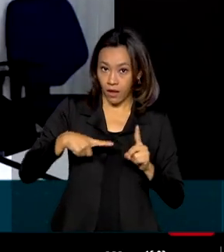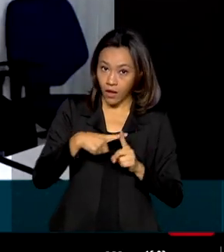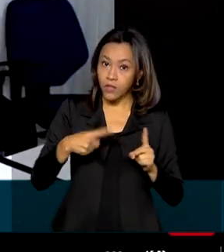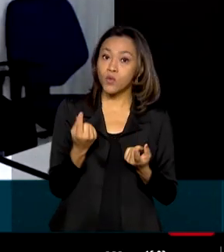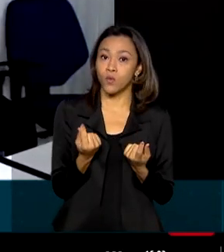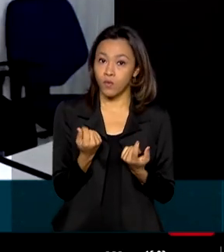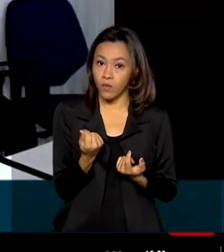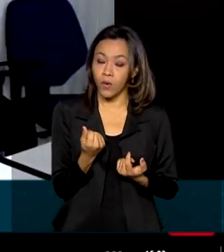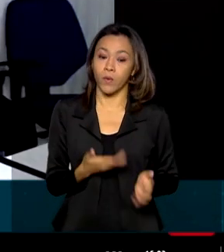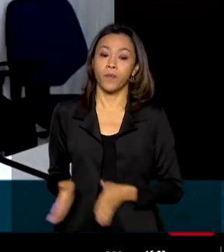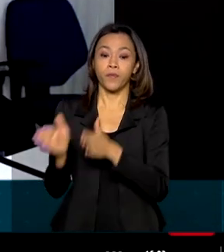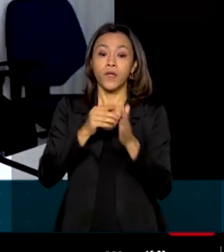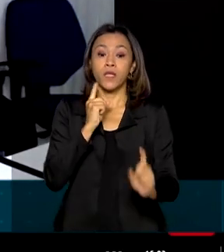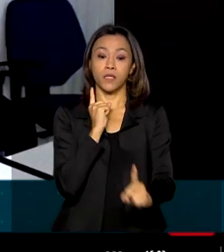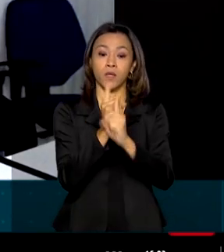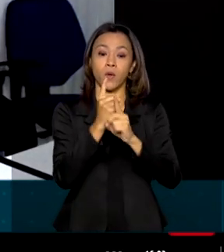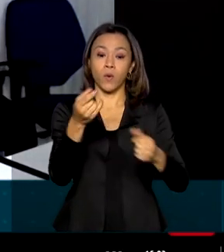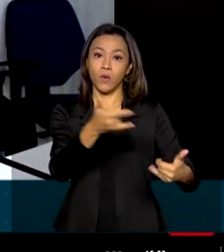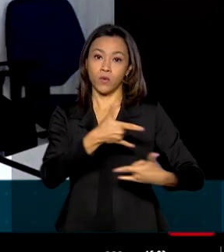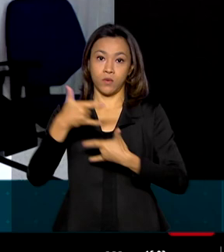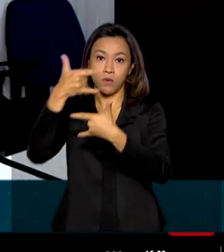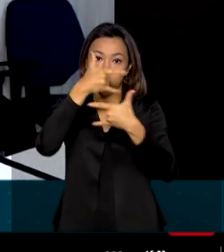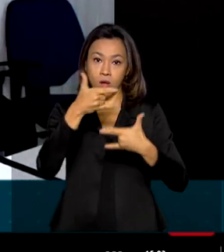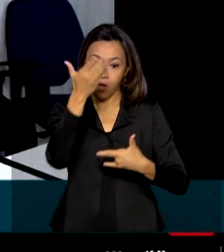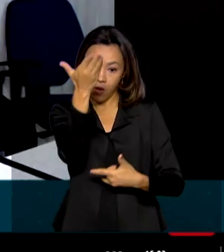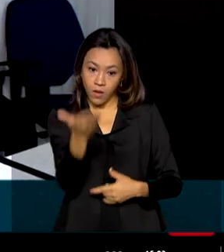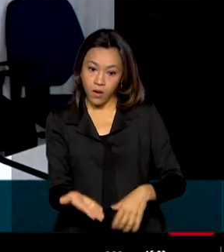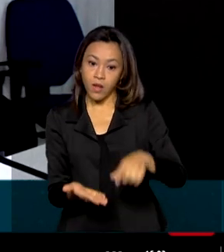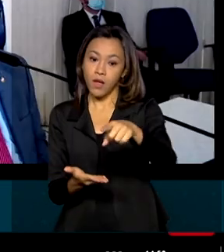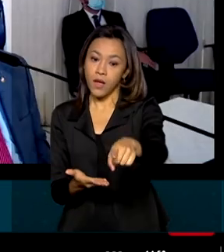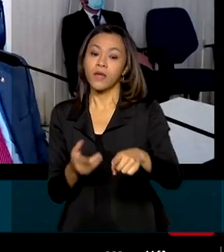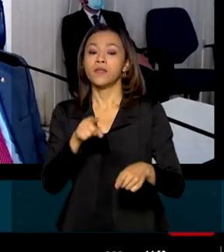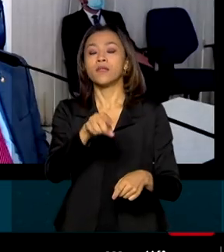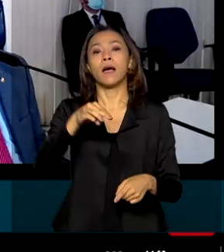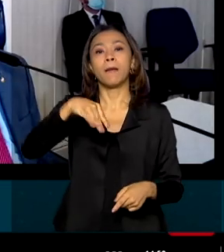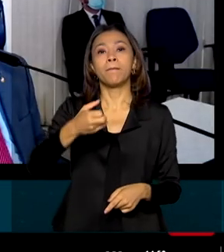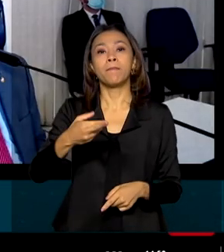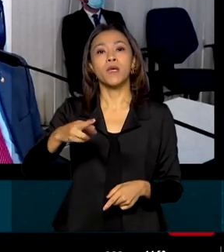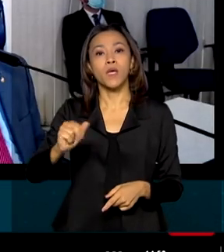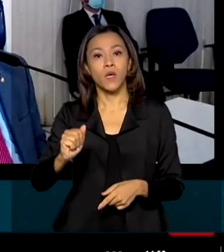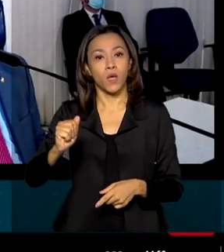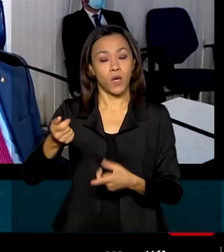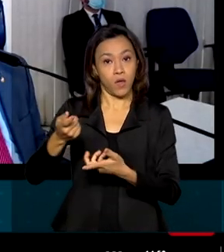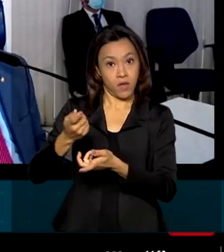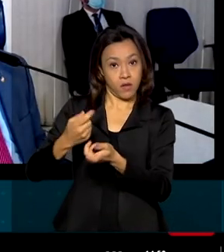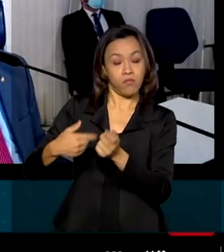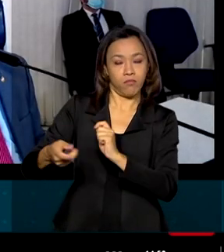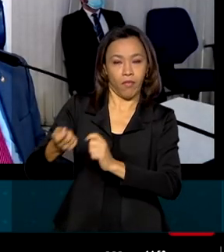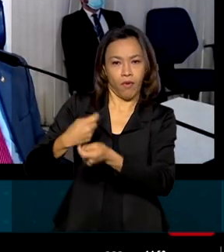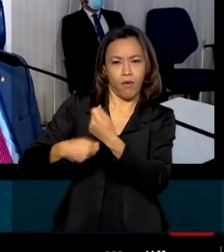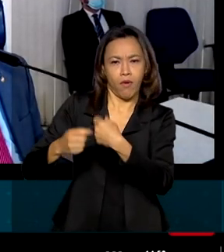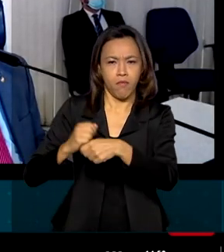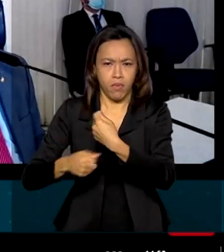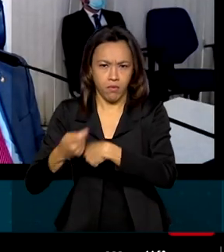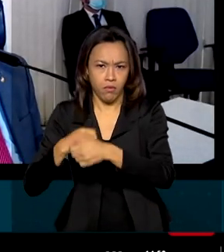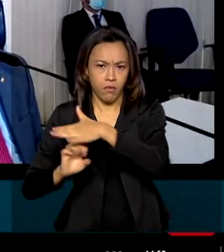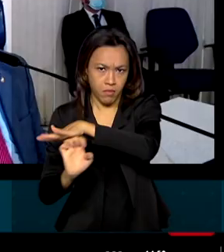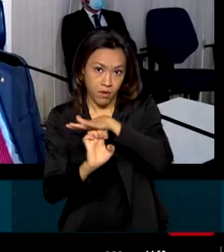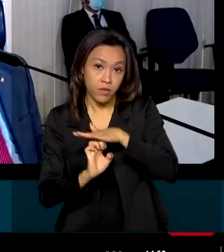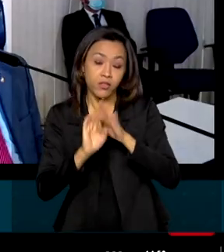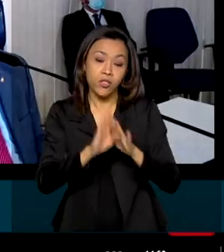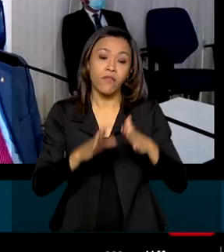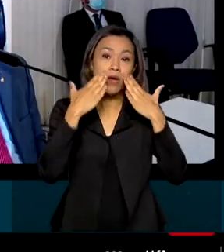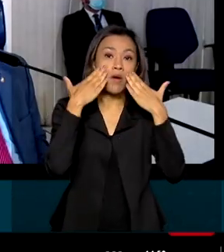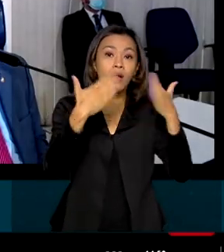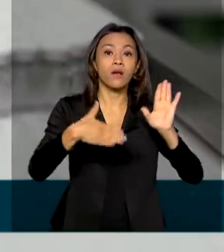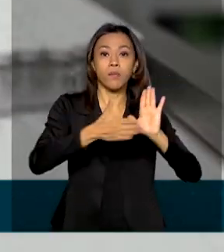encontro online da frente parlamentar mista da micro e pequena empresa, foram apresentadas as medidas já adotadas para fazer